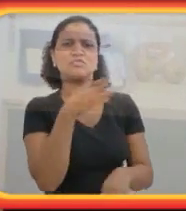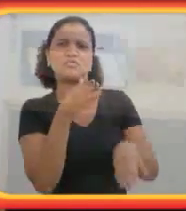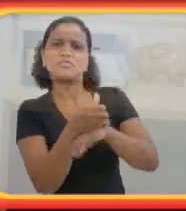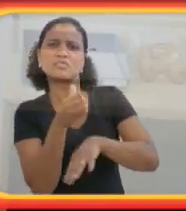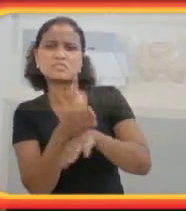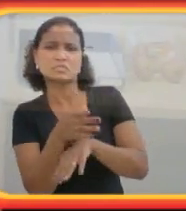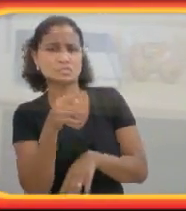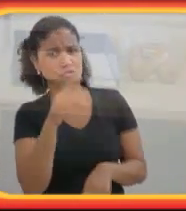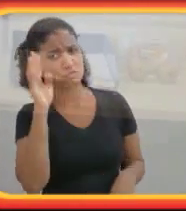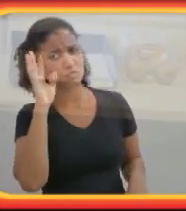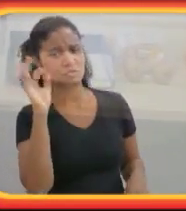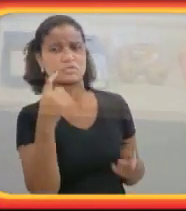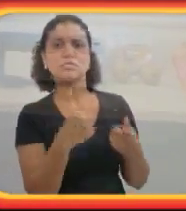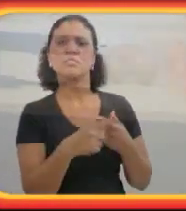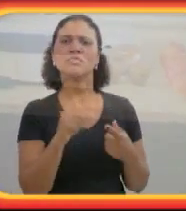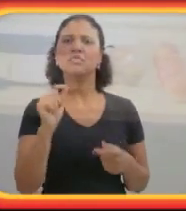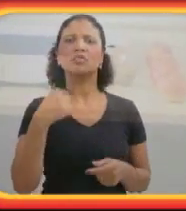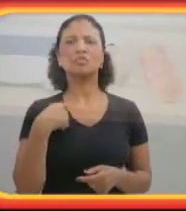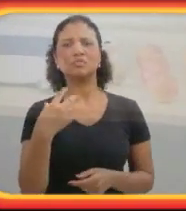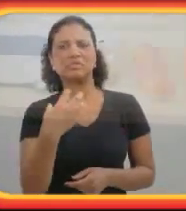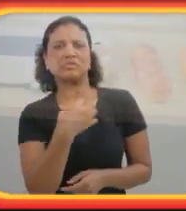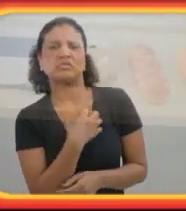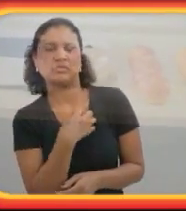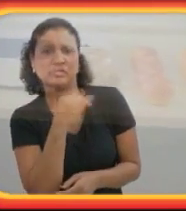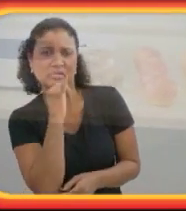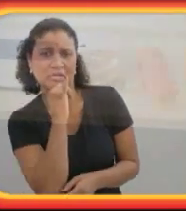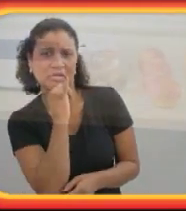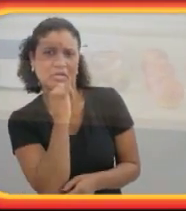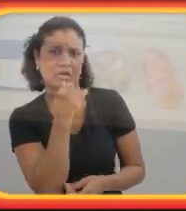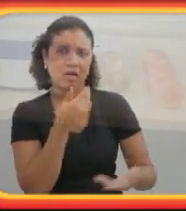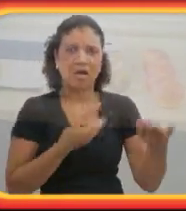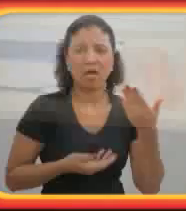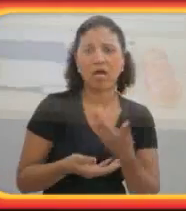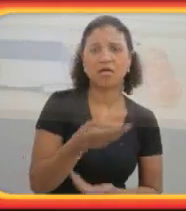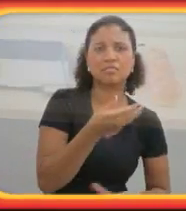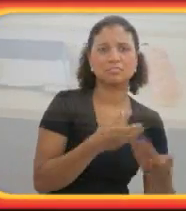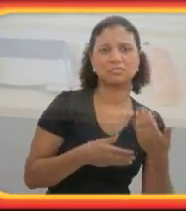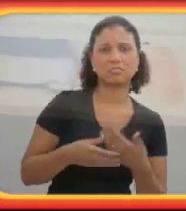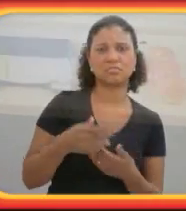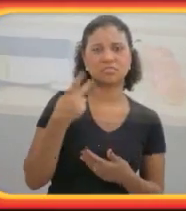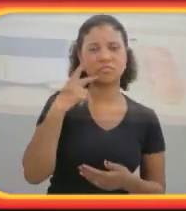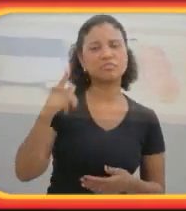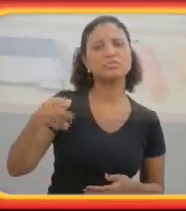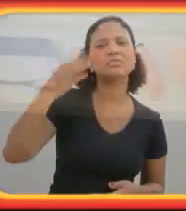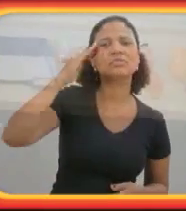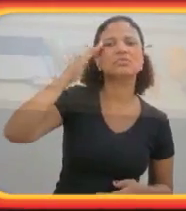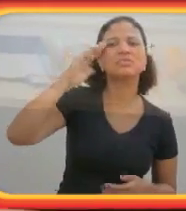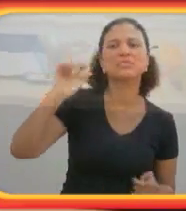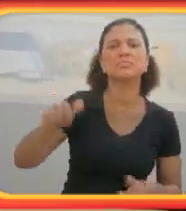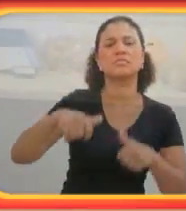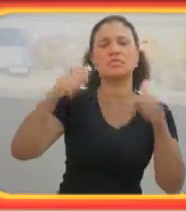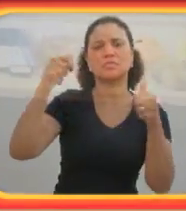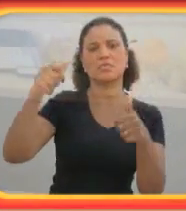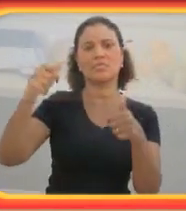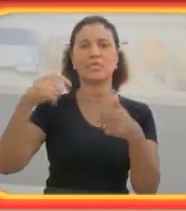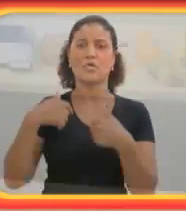entende porque eu me sinto triste em relação a alguma coisa. Para você me entender melhor, eu ofereço a você ler o meu diário.